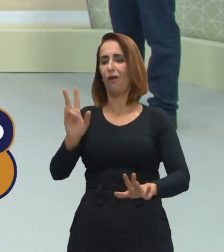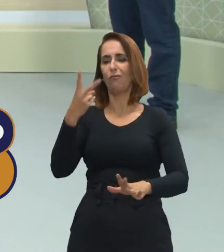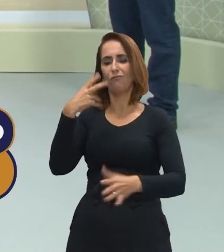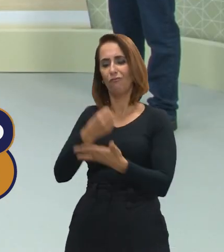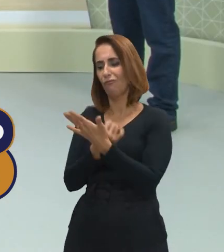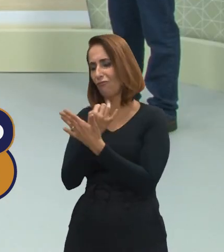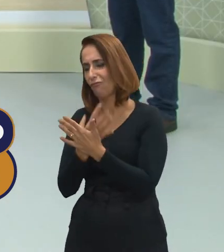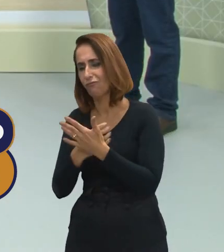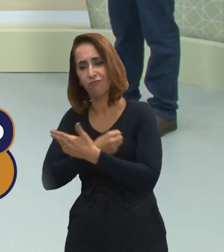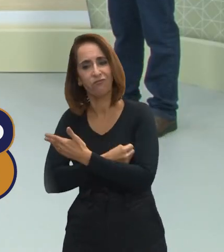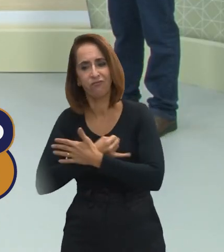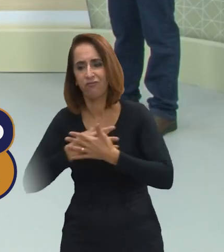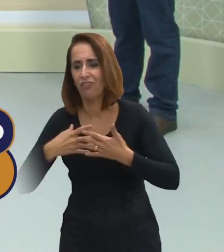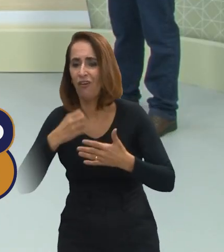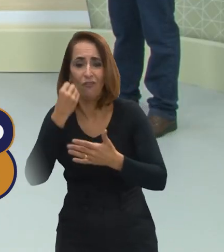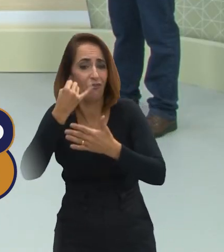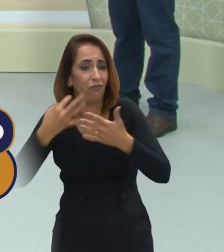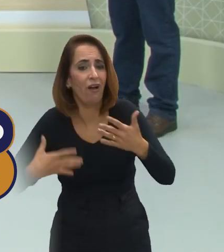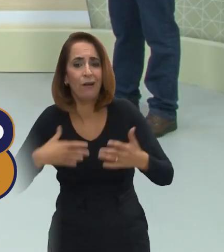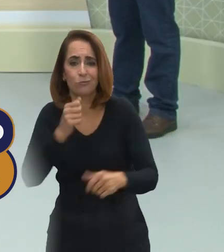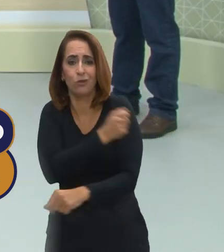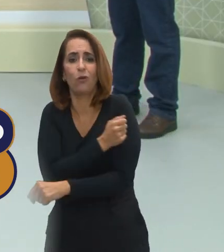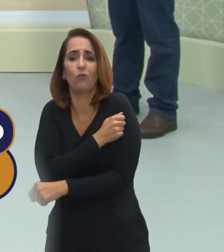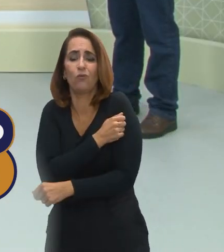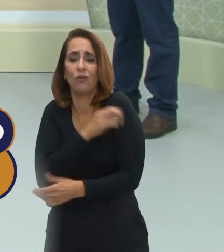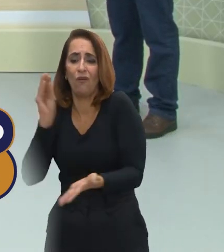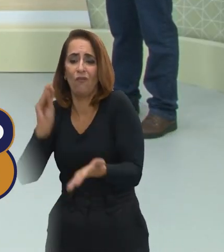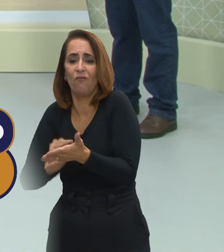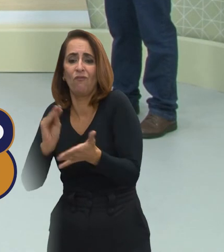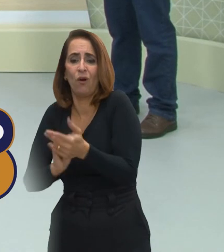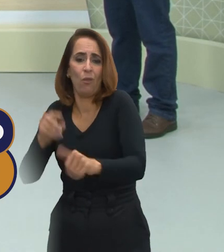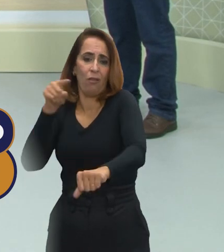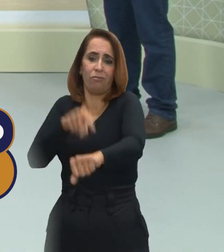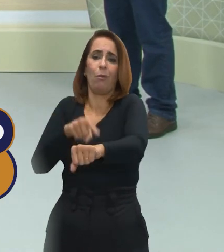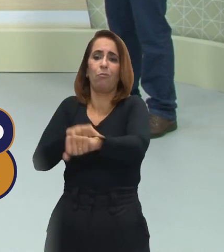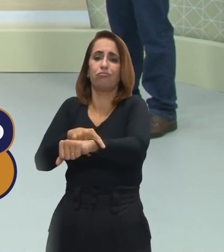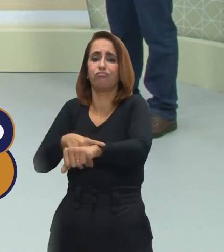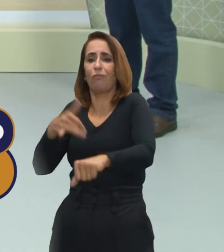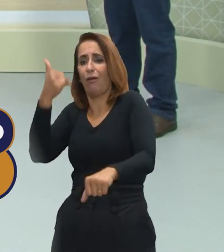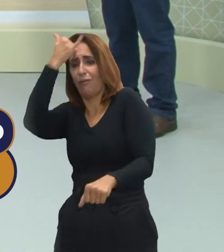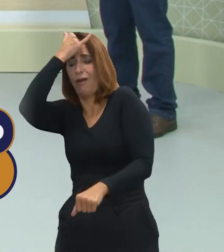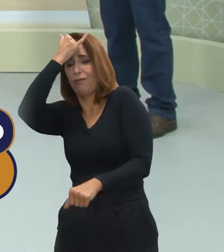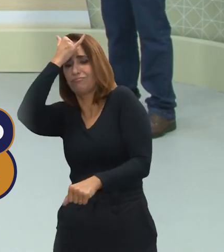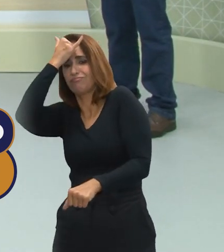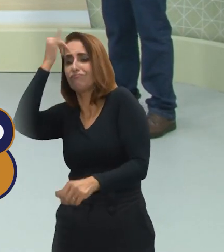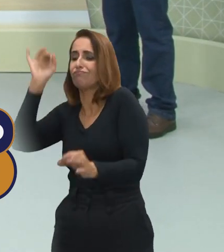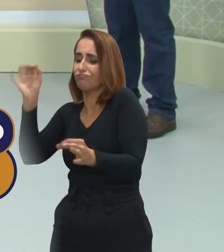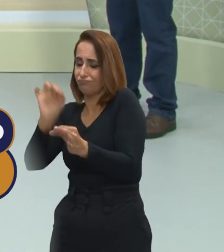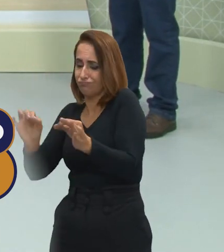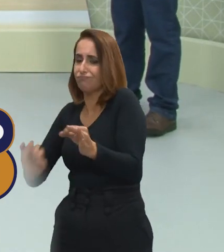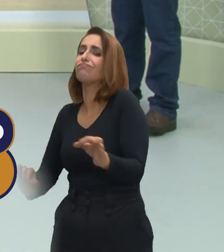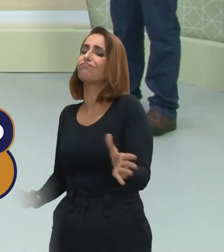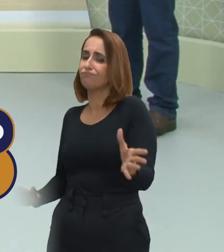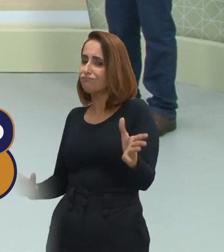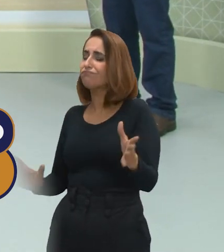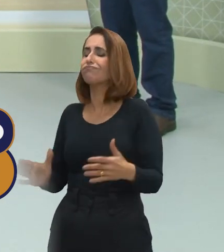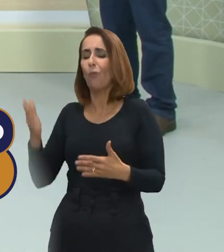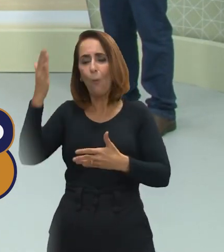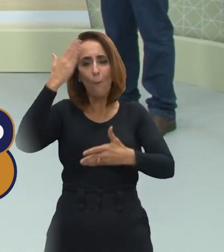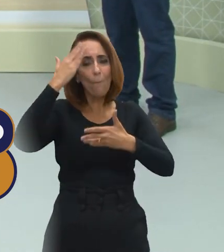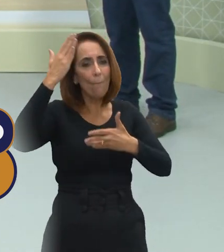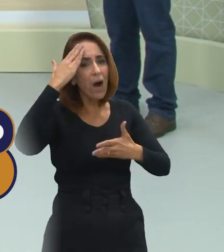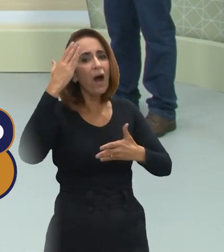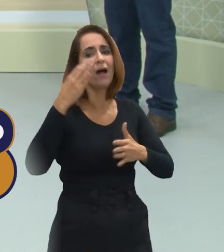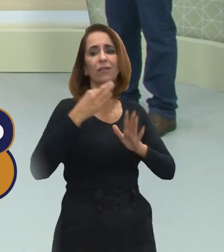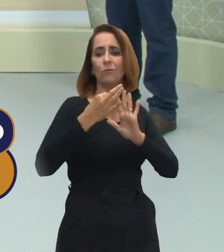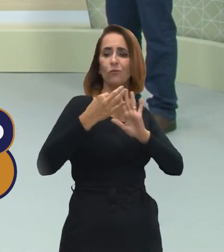presenciar. E aí a importância do gerenciamento do tempo, né? Gerenciamento do Durante a prova. Muito bom, professor Adriano. Obrigada